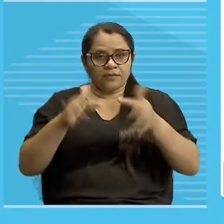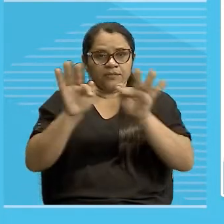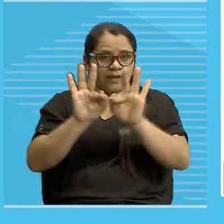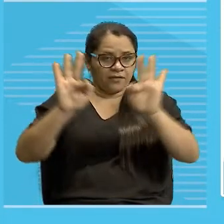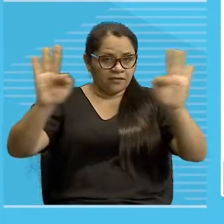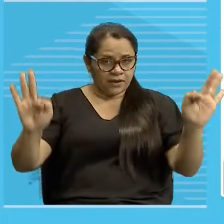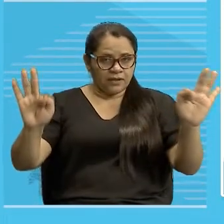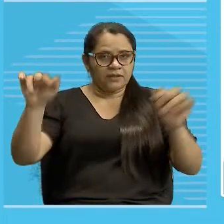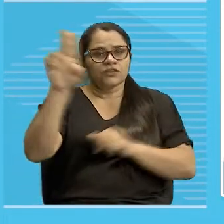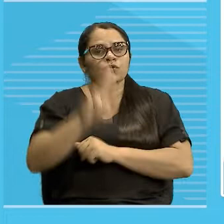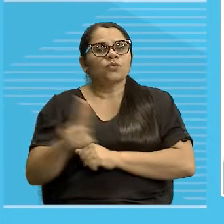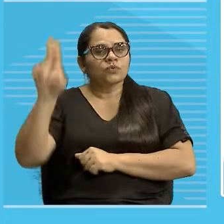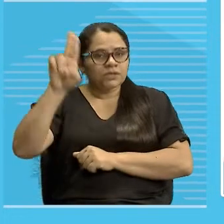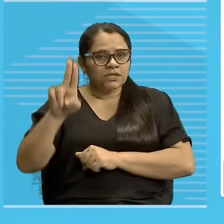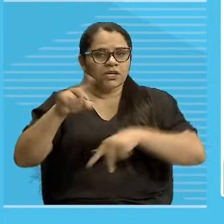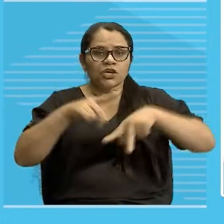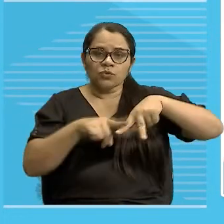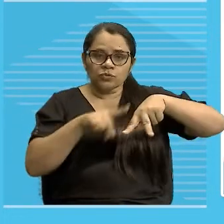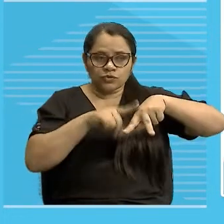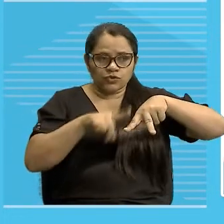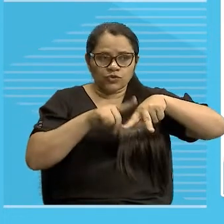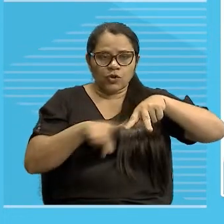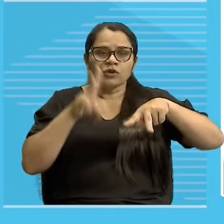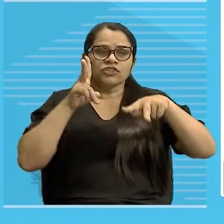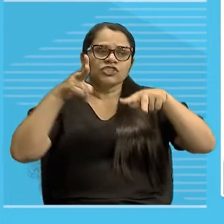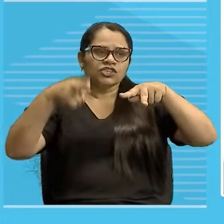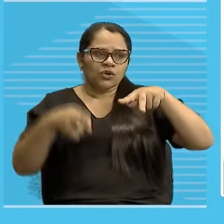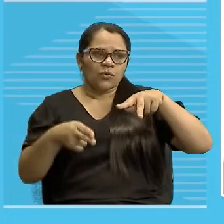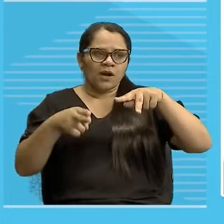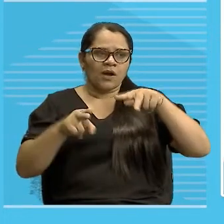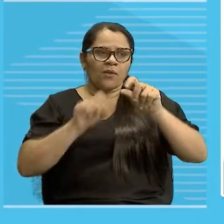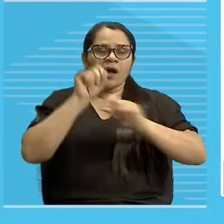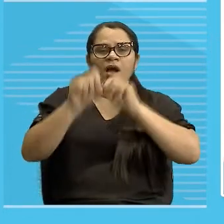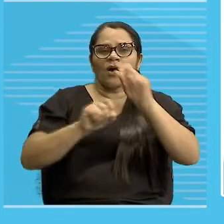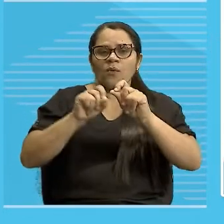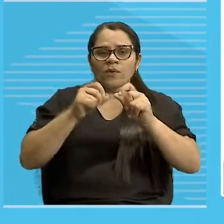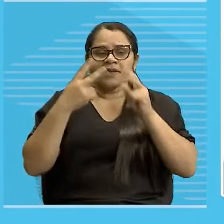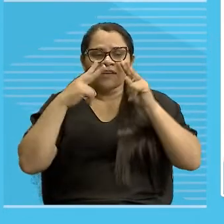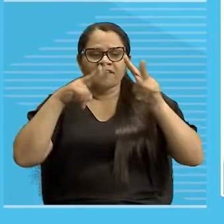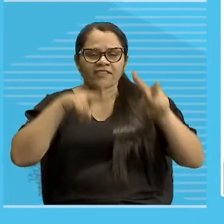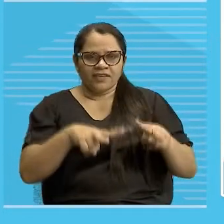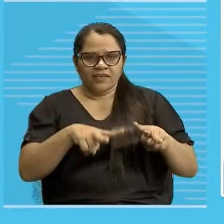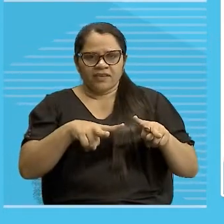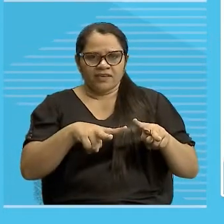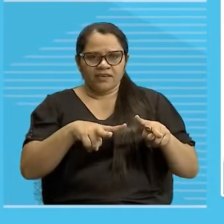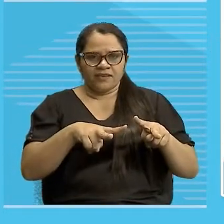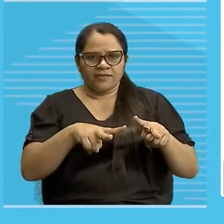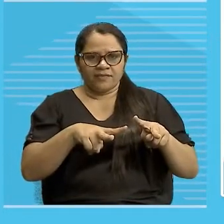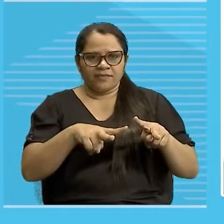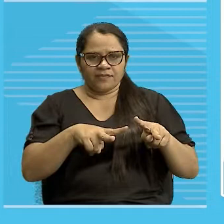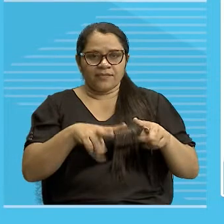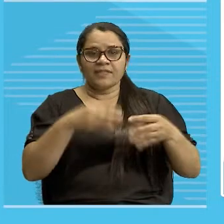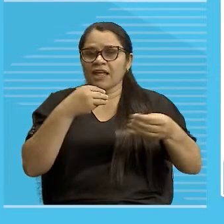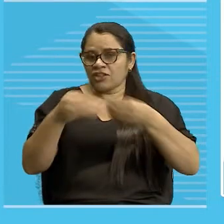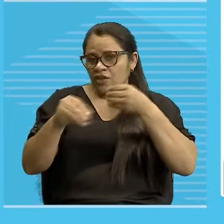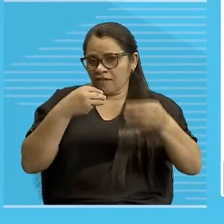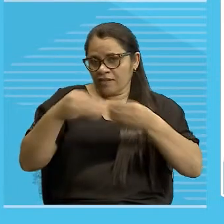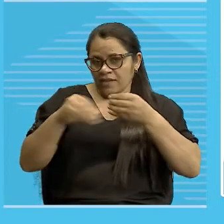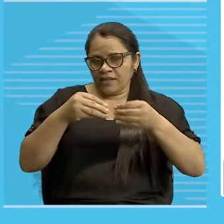ao que vi na novela. Ó.